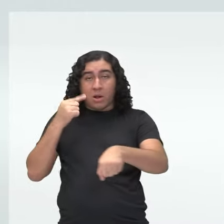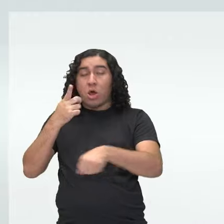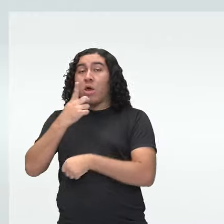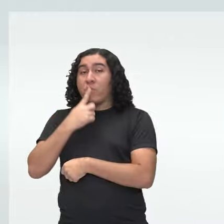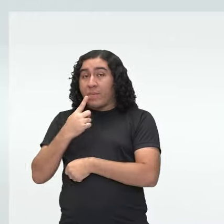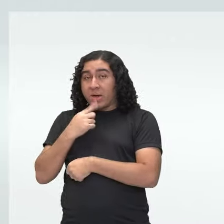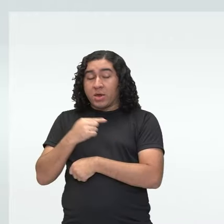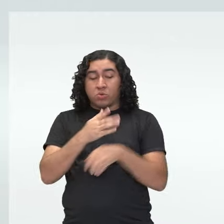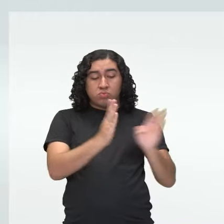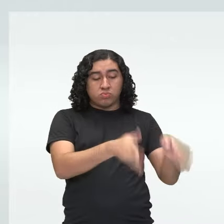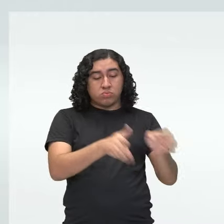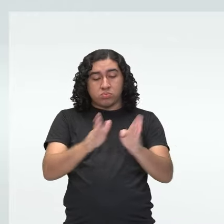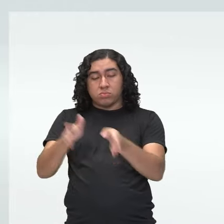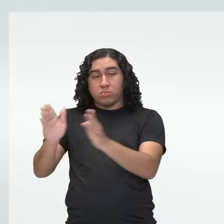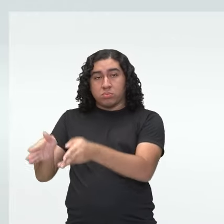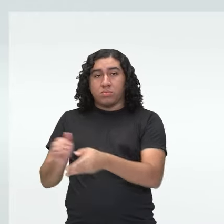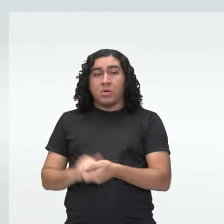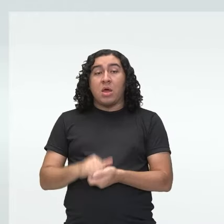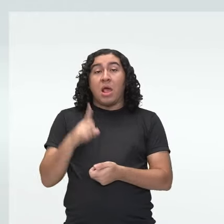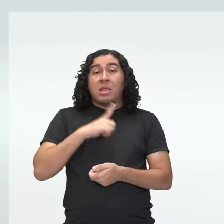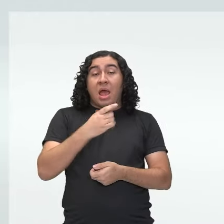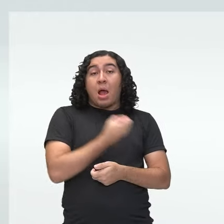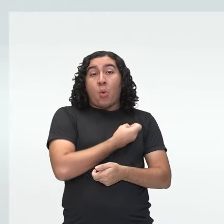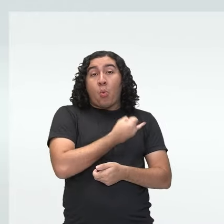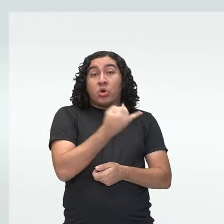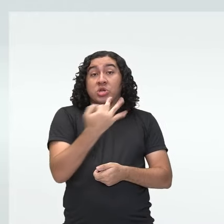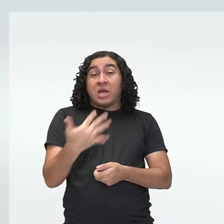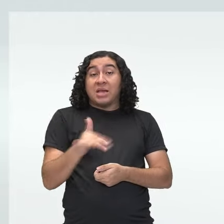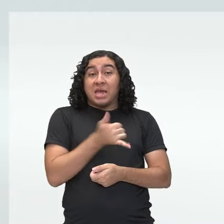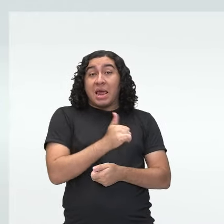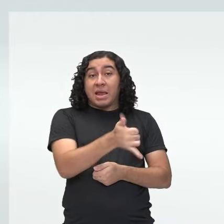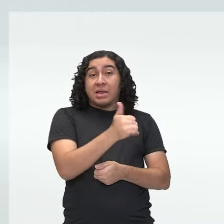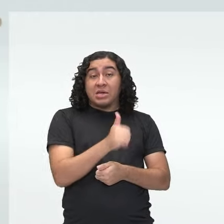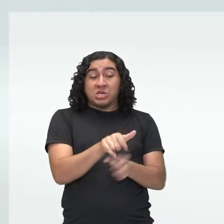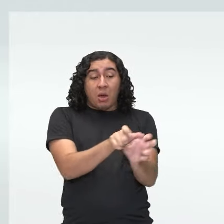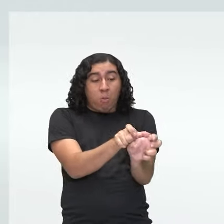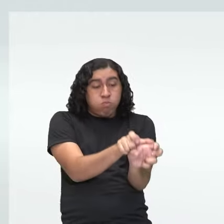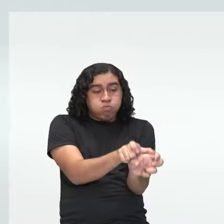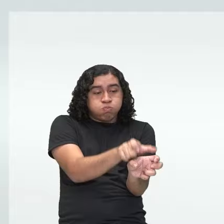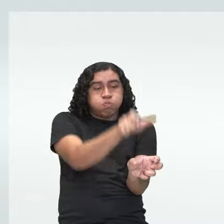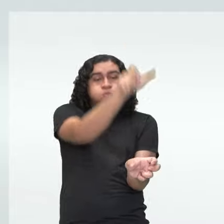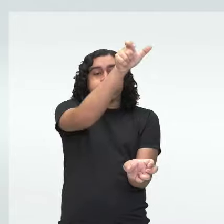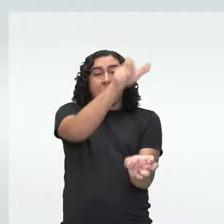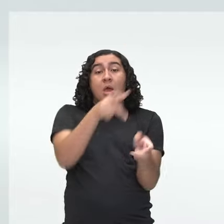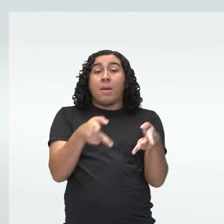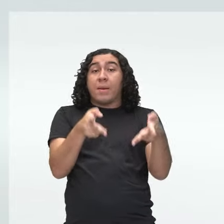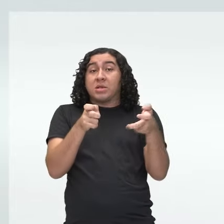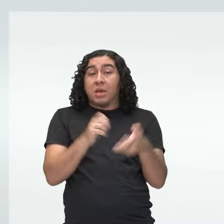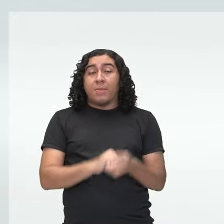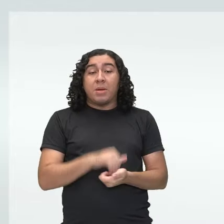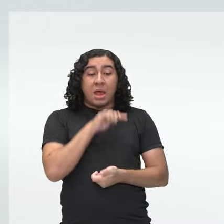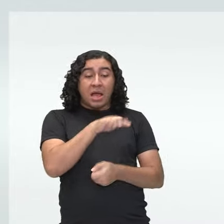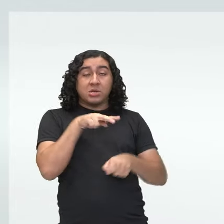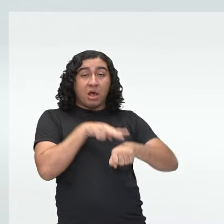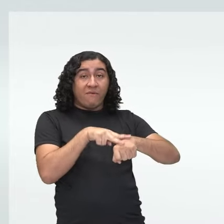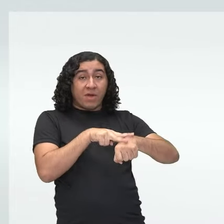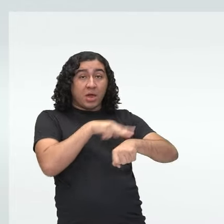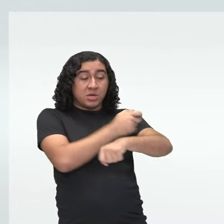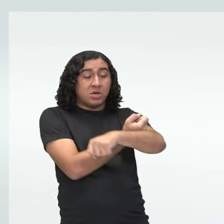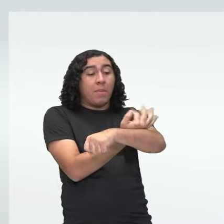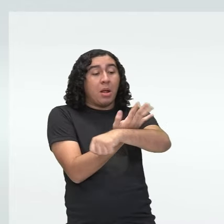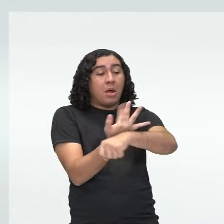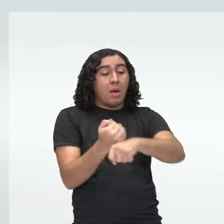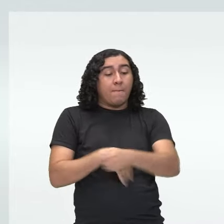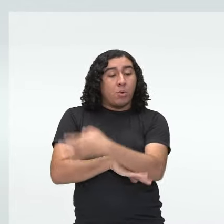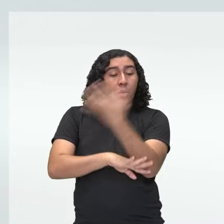quantidade de energia. Estamos observando o fluxo de energia. Então a gente já sabe que o produtor, ele vai produzir o